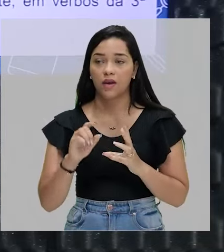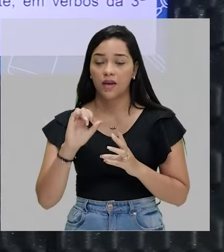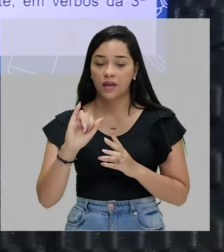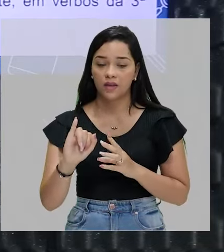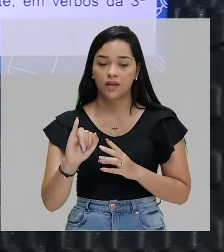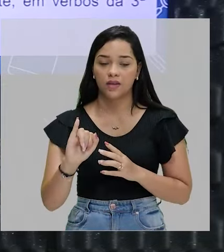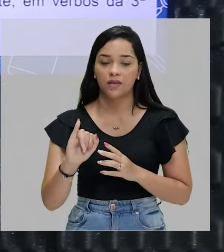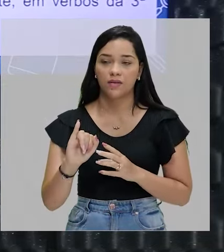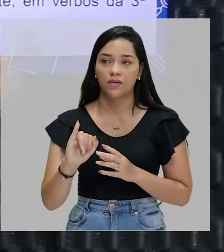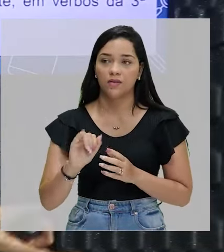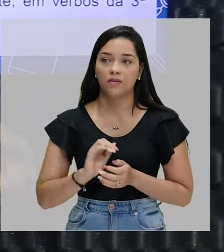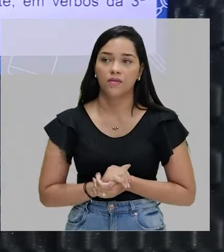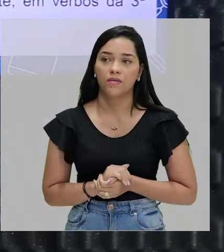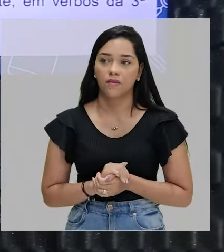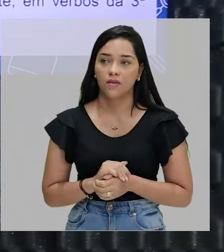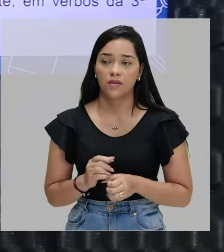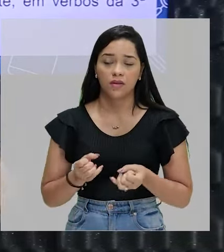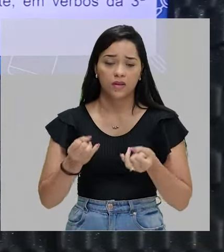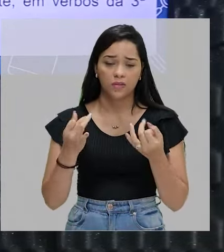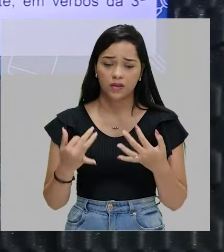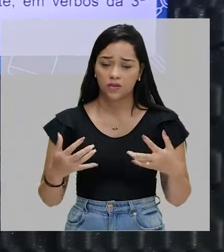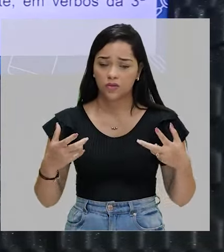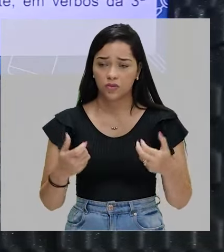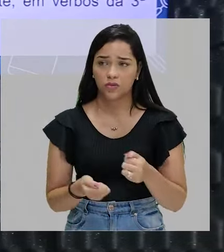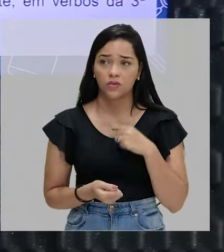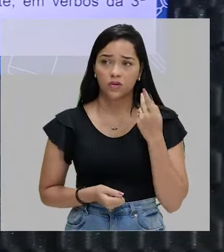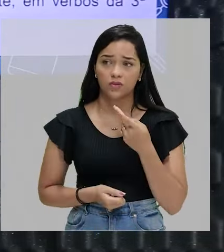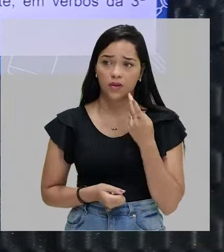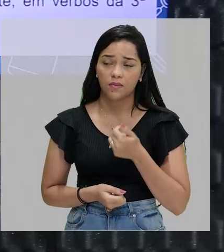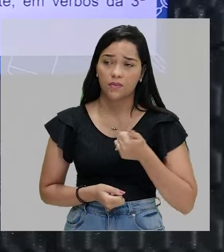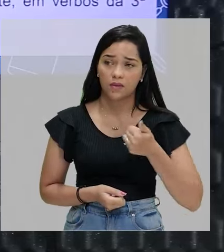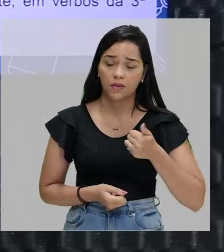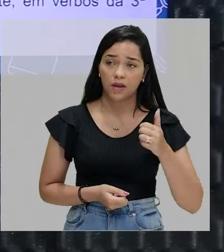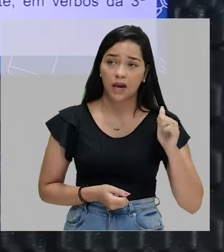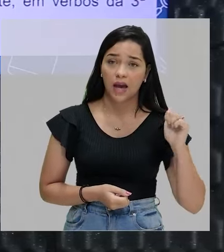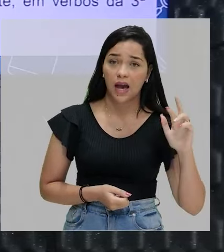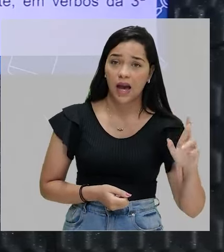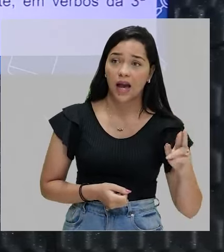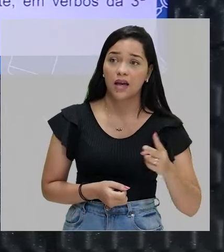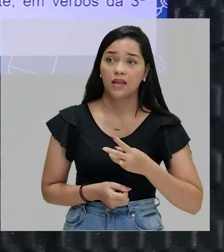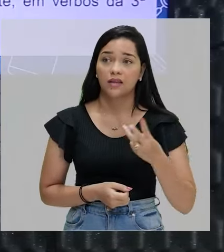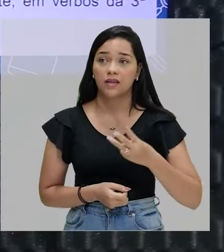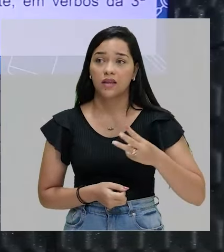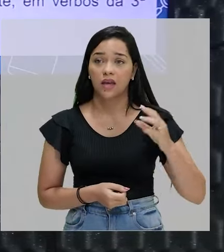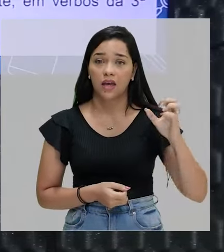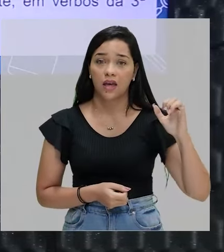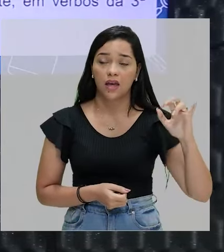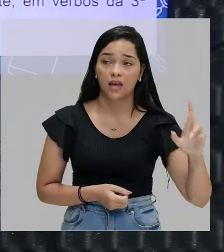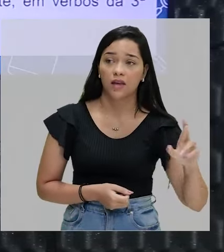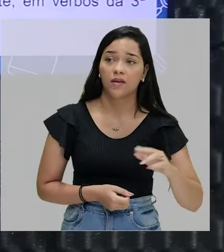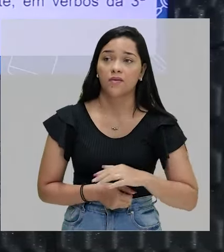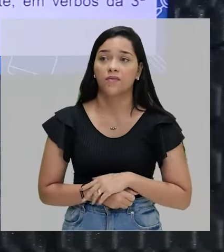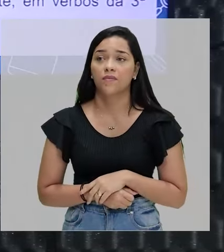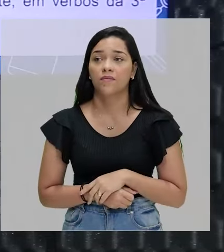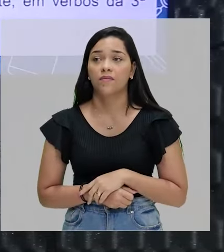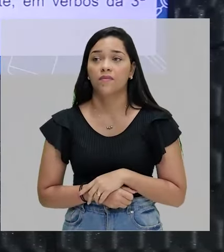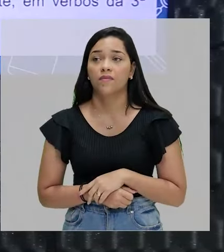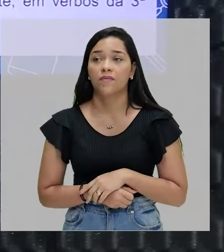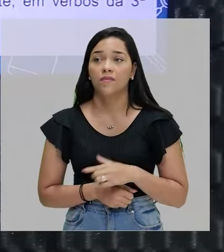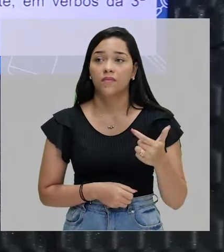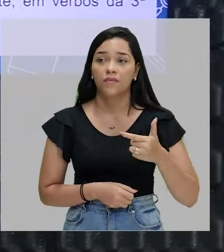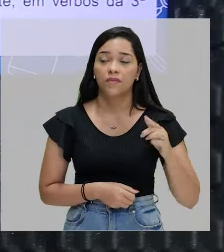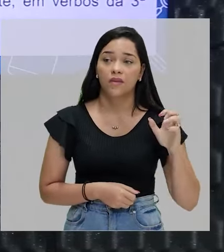i. Então, na hora da explicação geral, a gente diz, primeira conjugação, ar, terceira conjugação, er, segunda